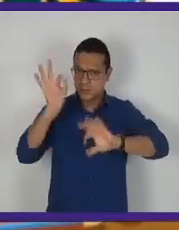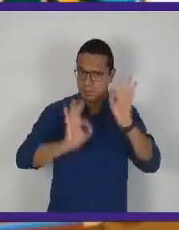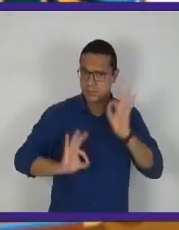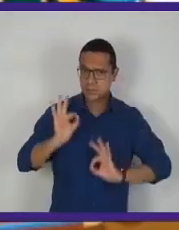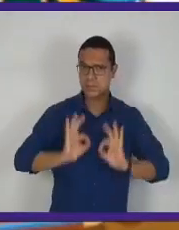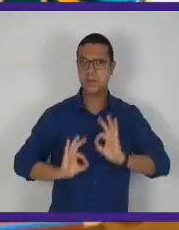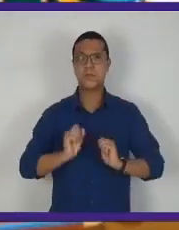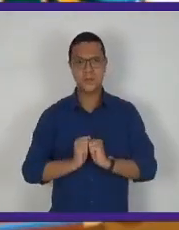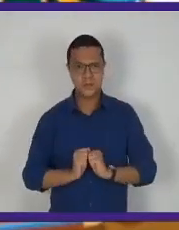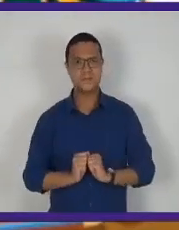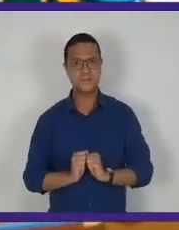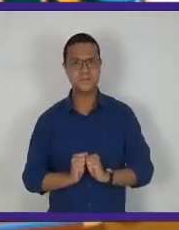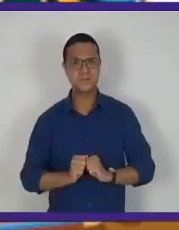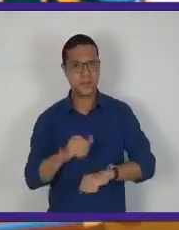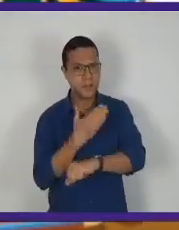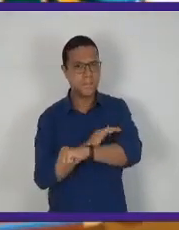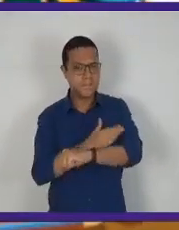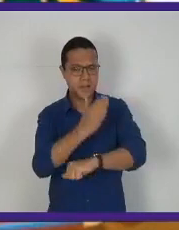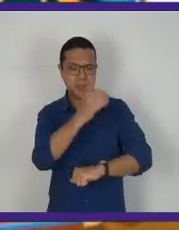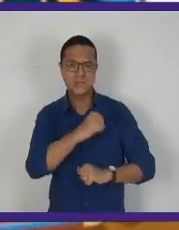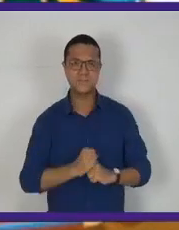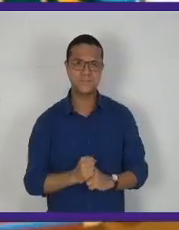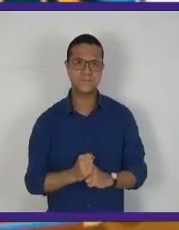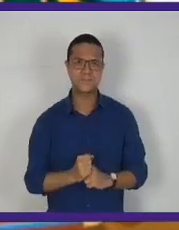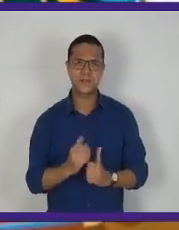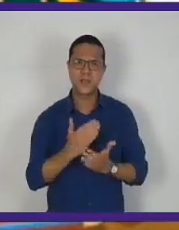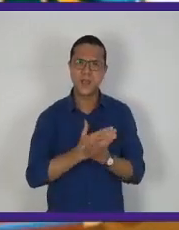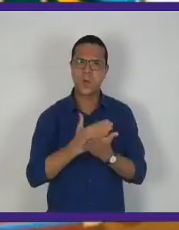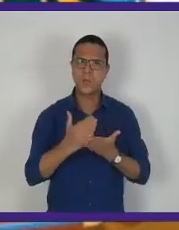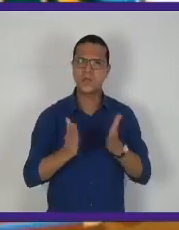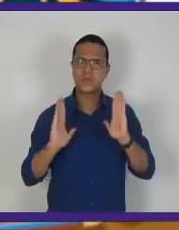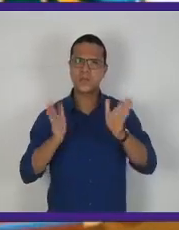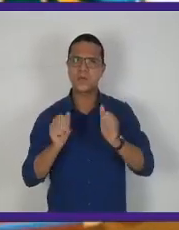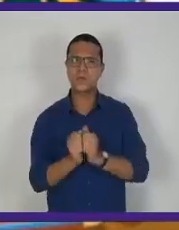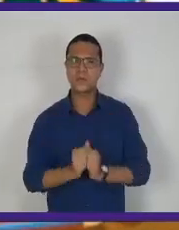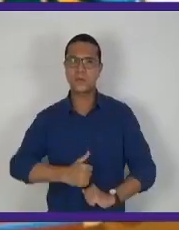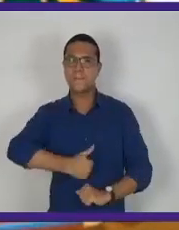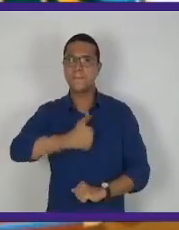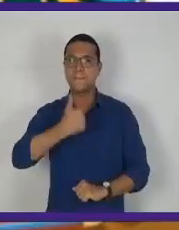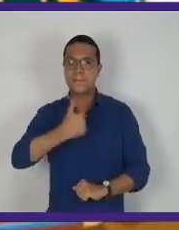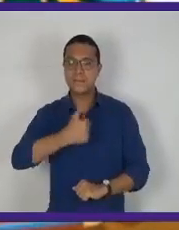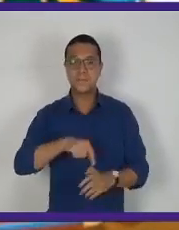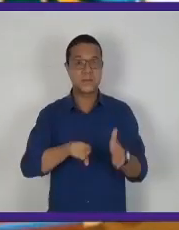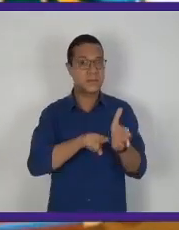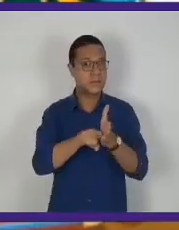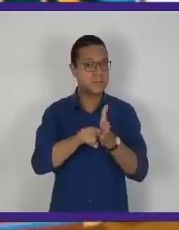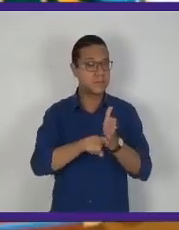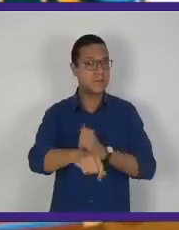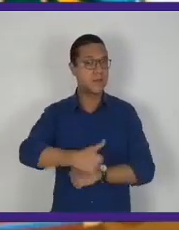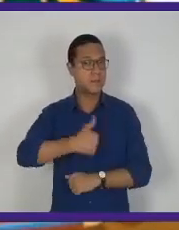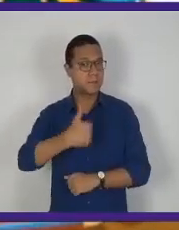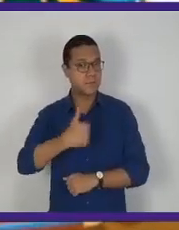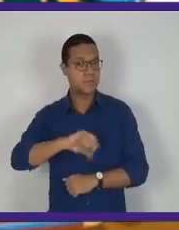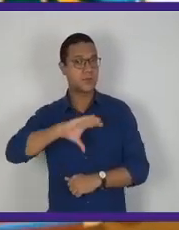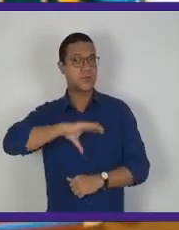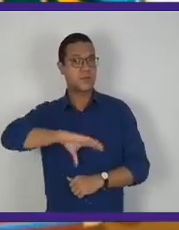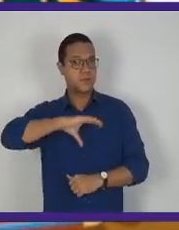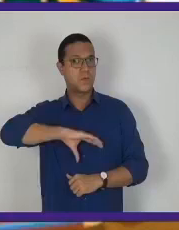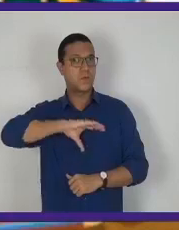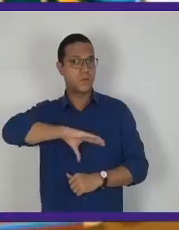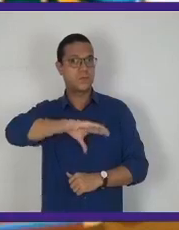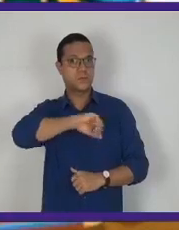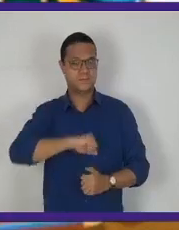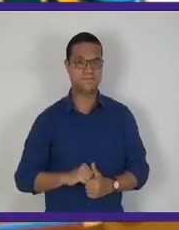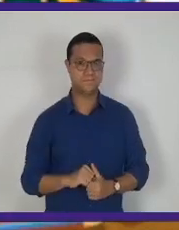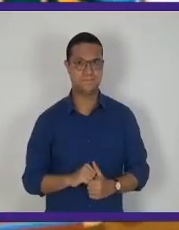têm que se preparar para praticar. Vamos começar agora com a primeira questão. A primeira questão